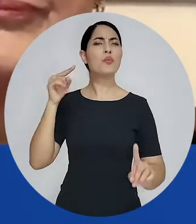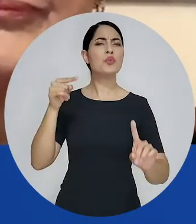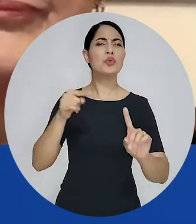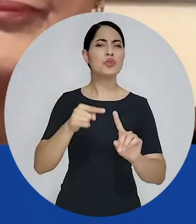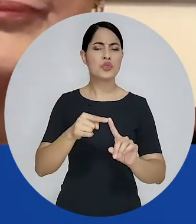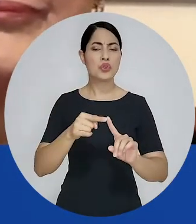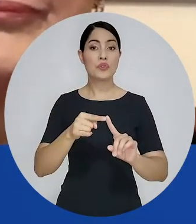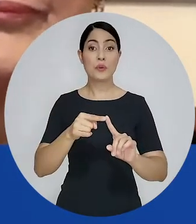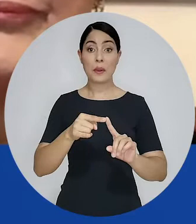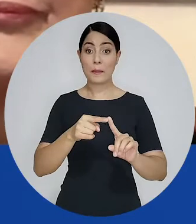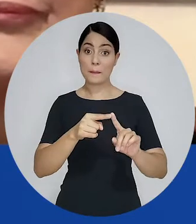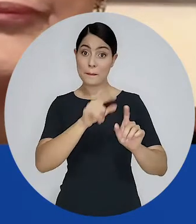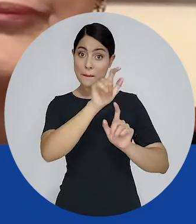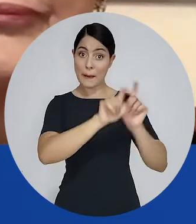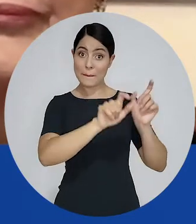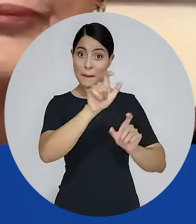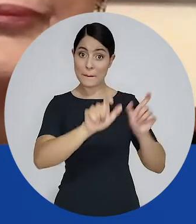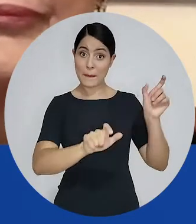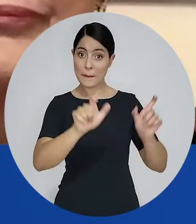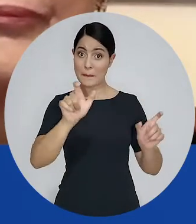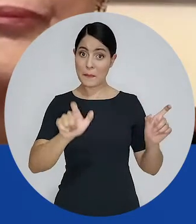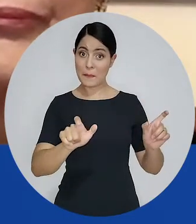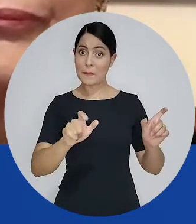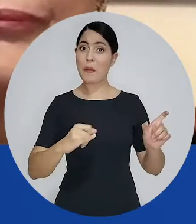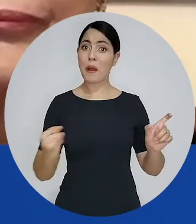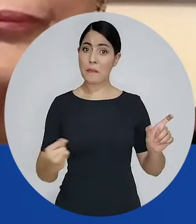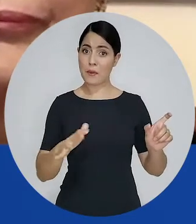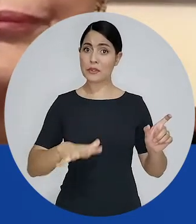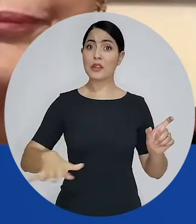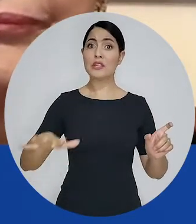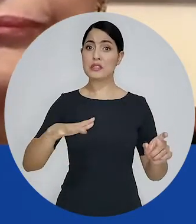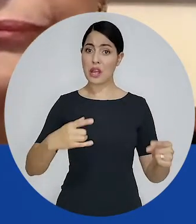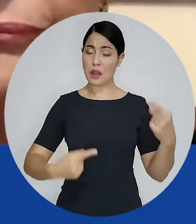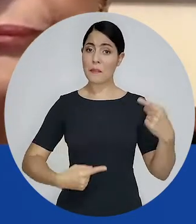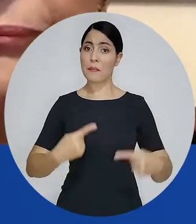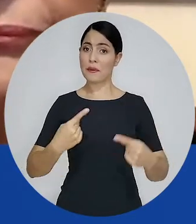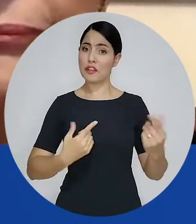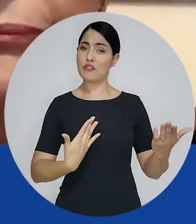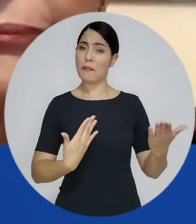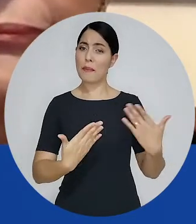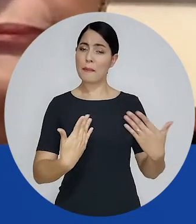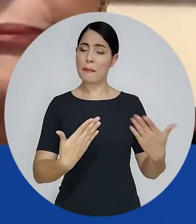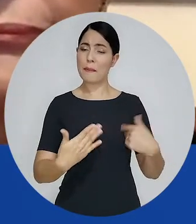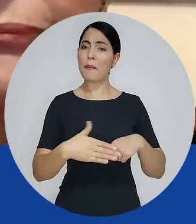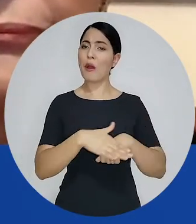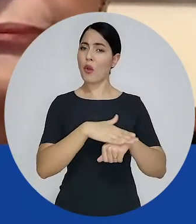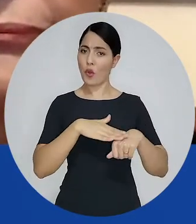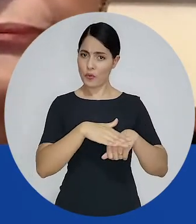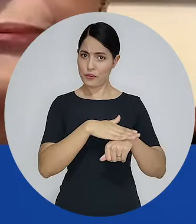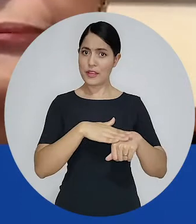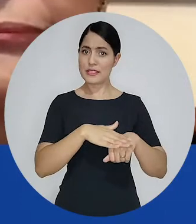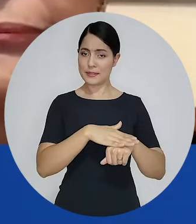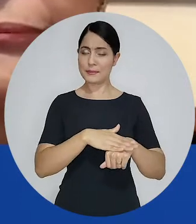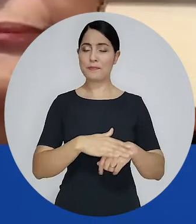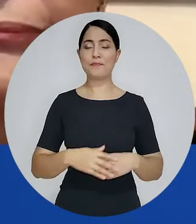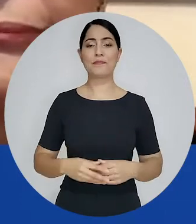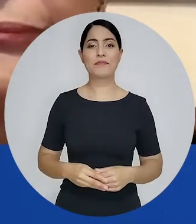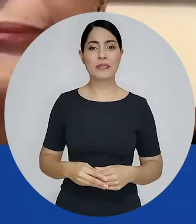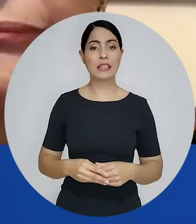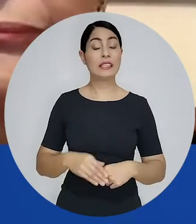conversar com os grandes atores, com os grandes personagens da vida política, da vida jurídica brasileira,